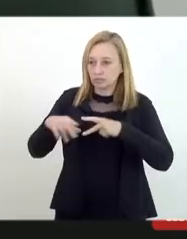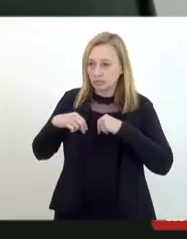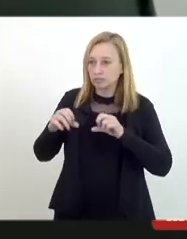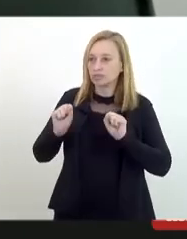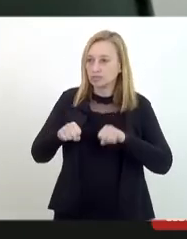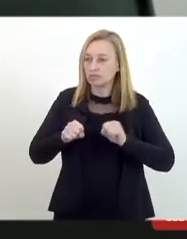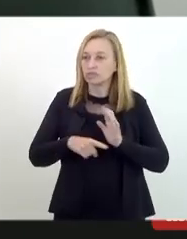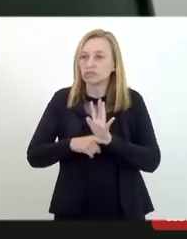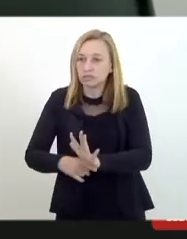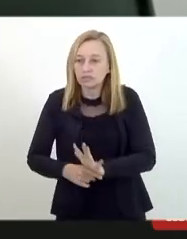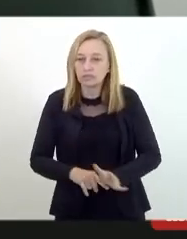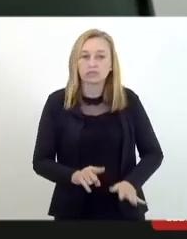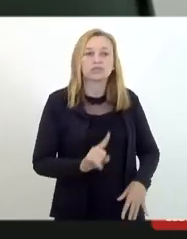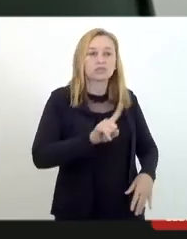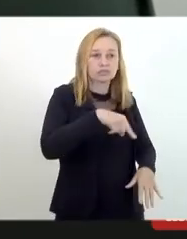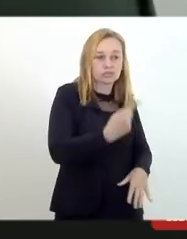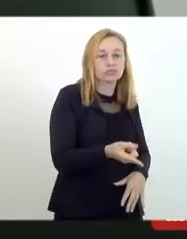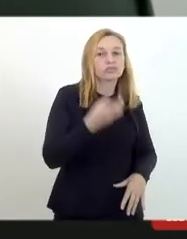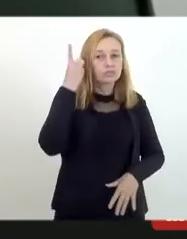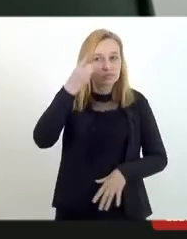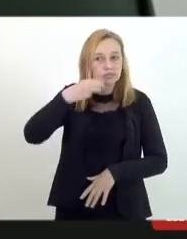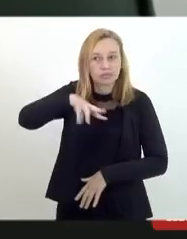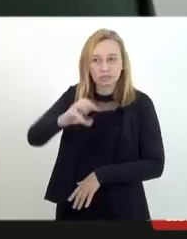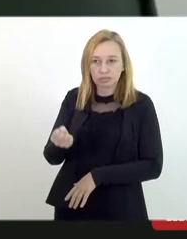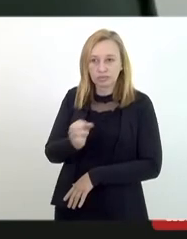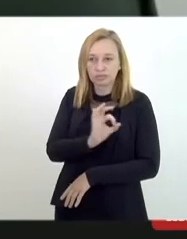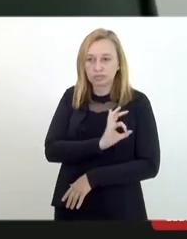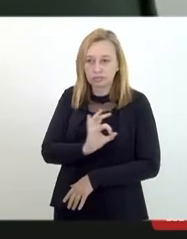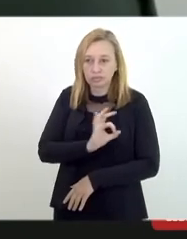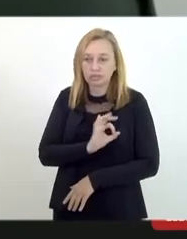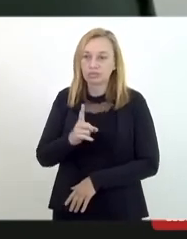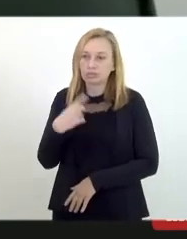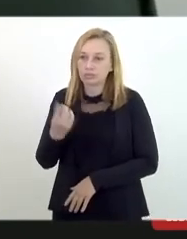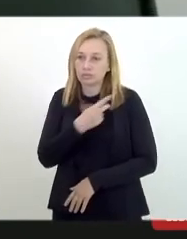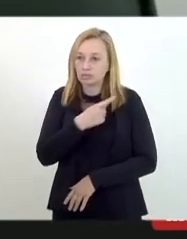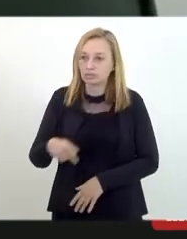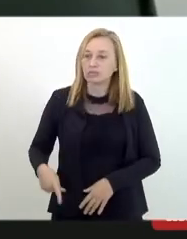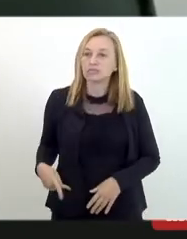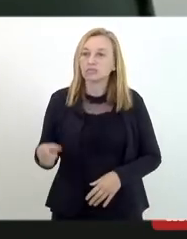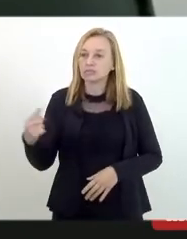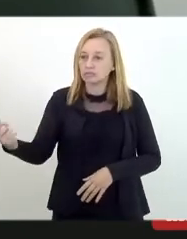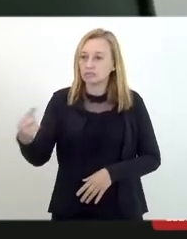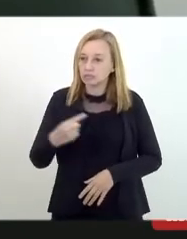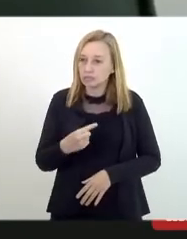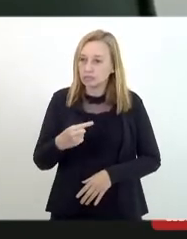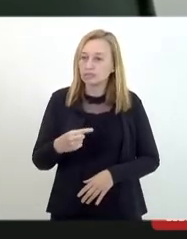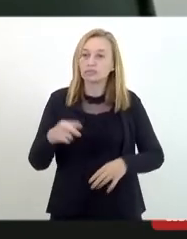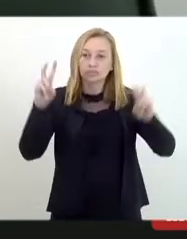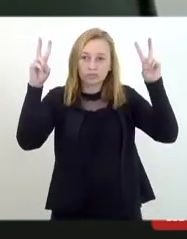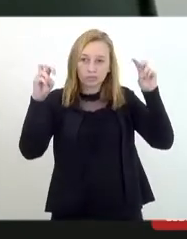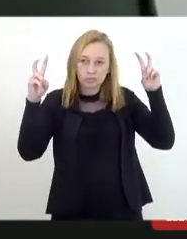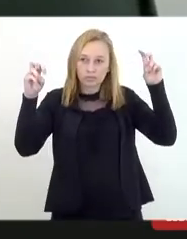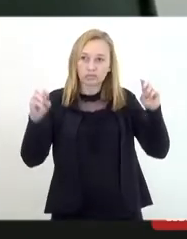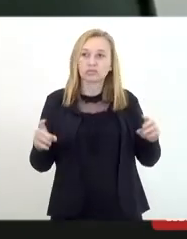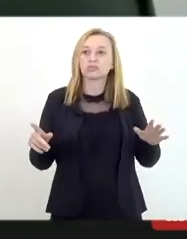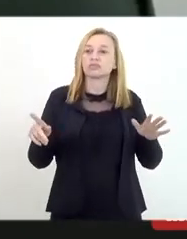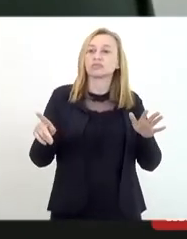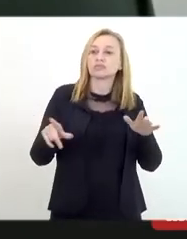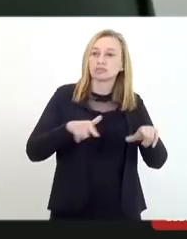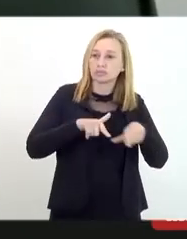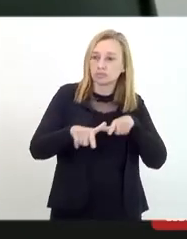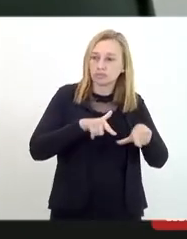Outra vez, deputada Marta Rocha, nossa presidente, foi trazida aqui a questão do trabalho da prevenção